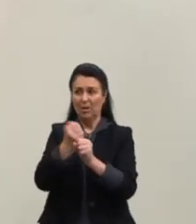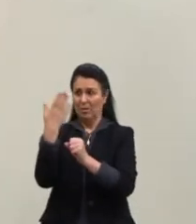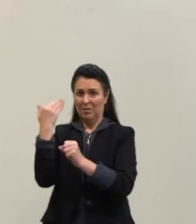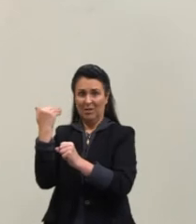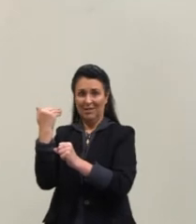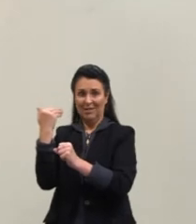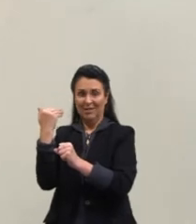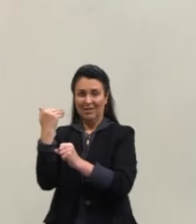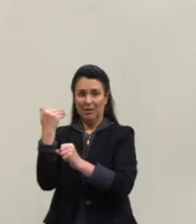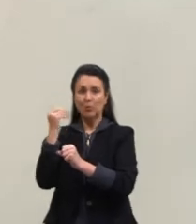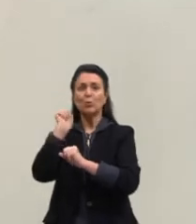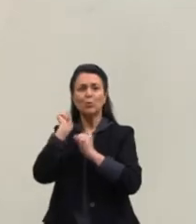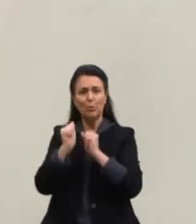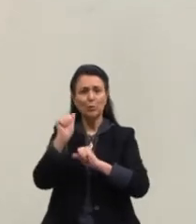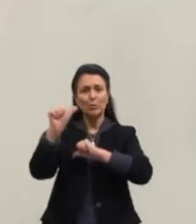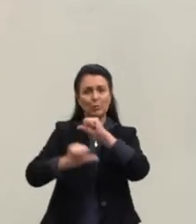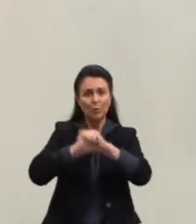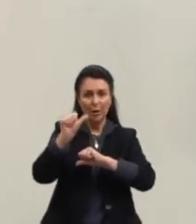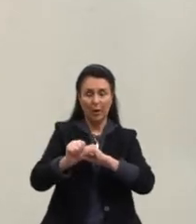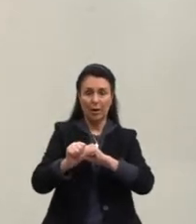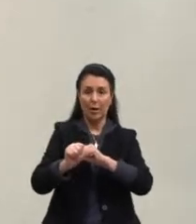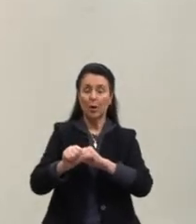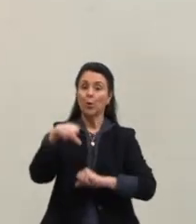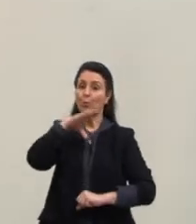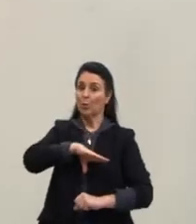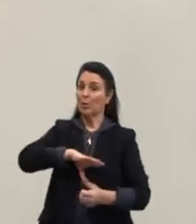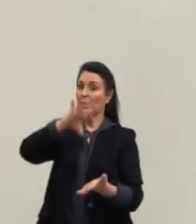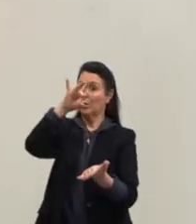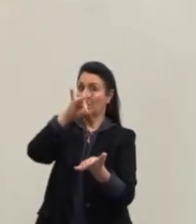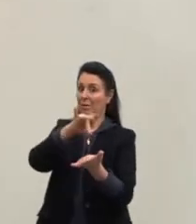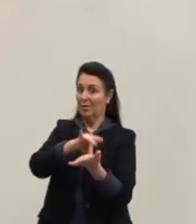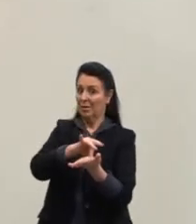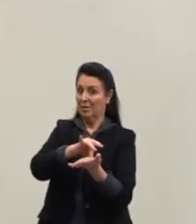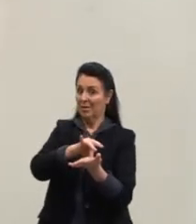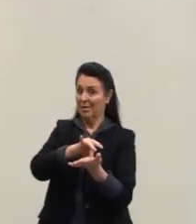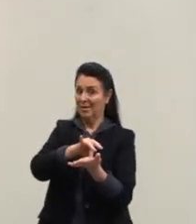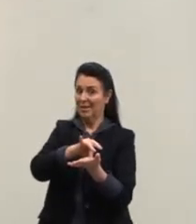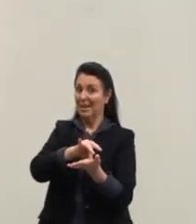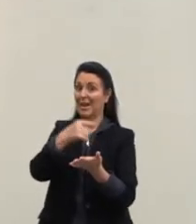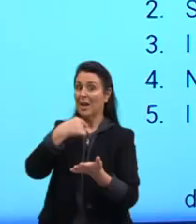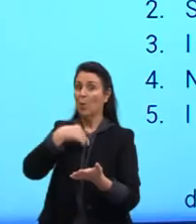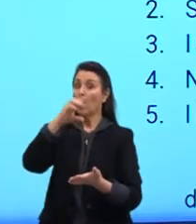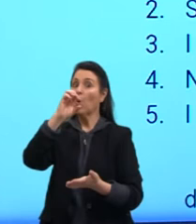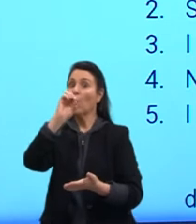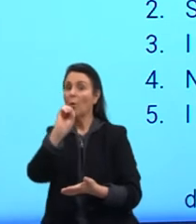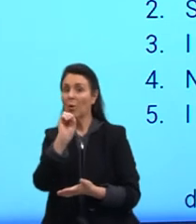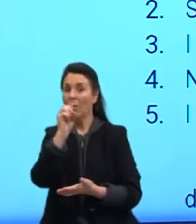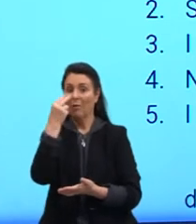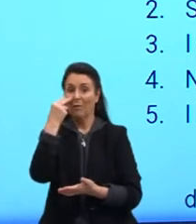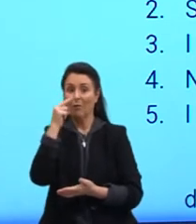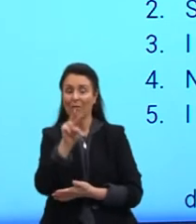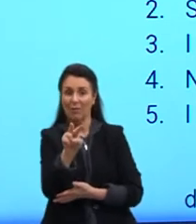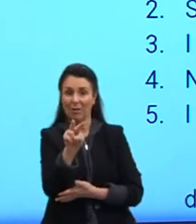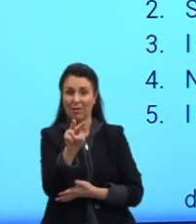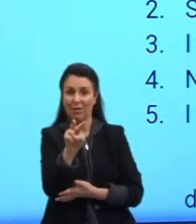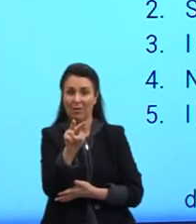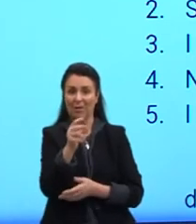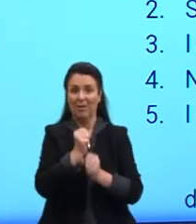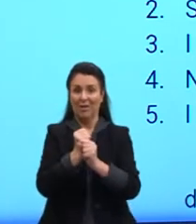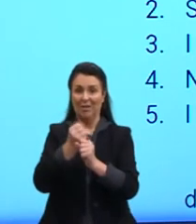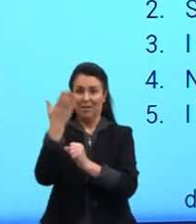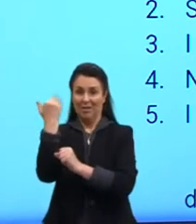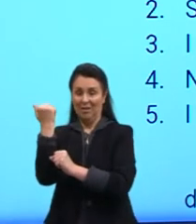Esse é o português brasileiro. No português oficial, eu o vi o ano passado. Eu vi o ano passado.